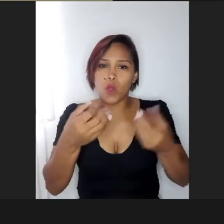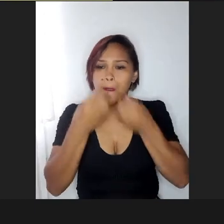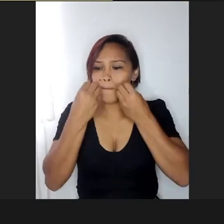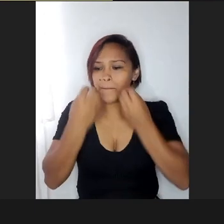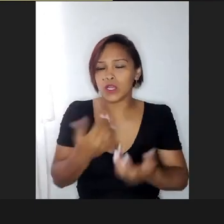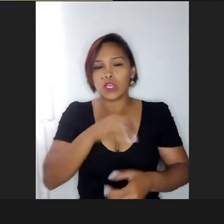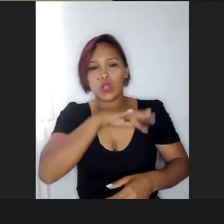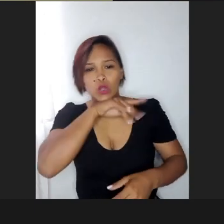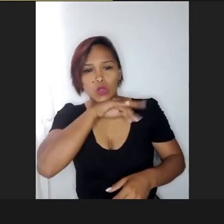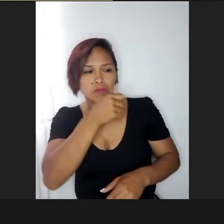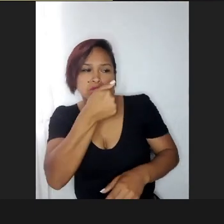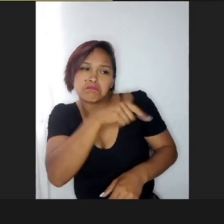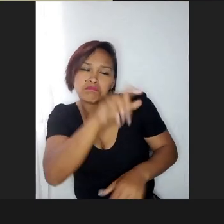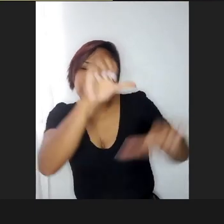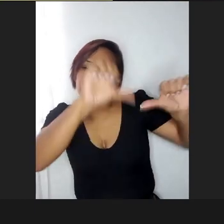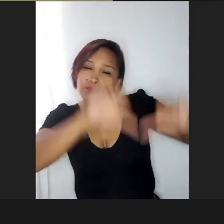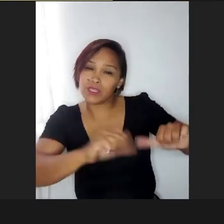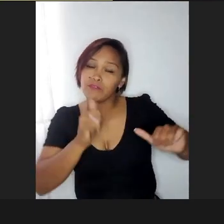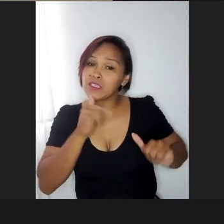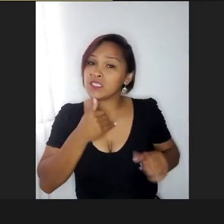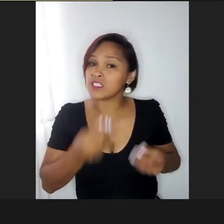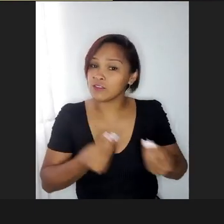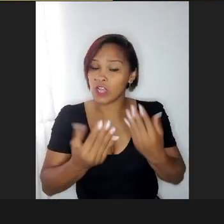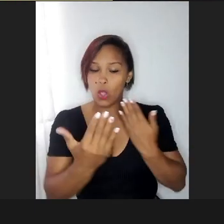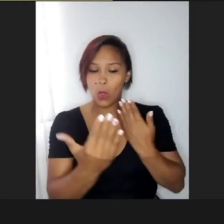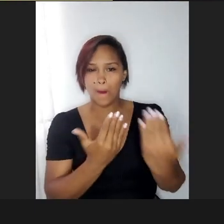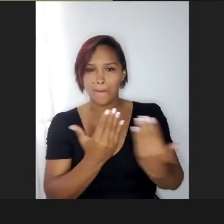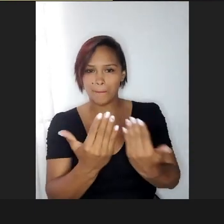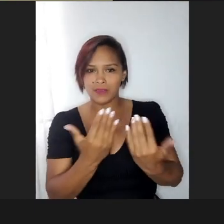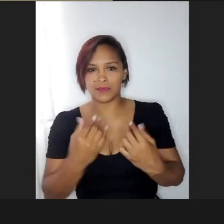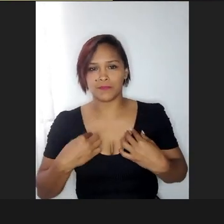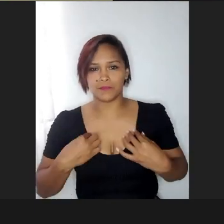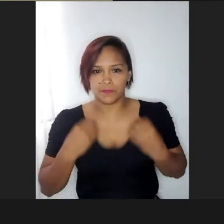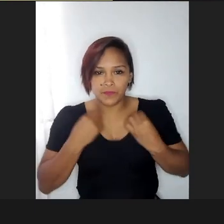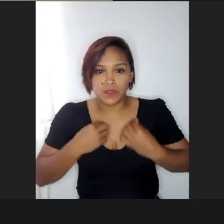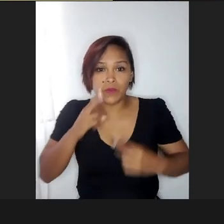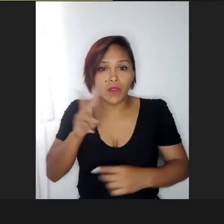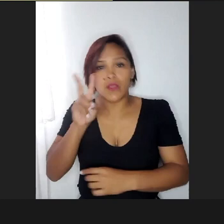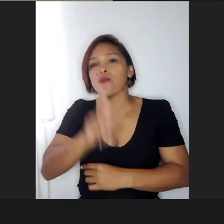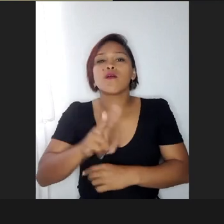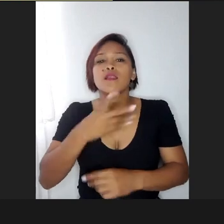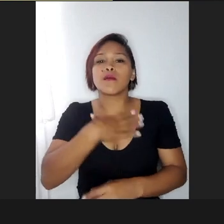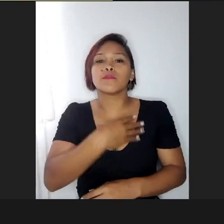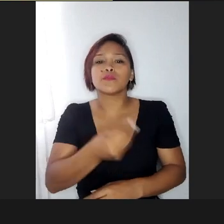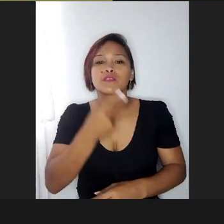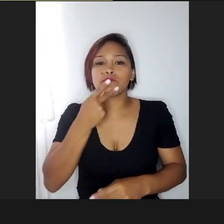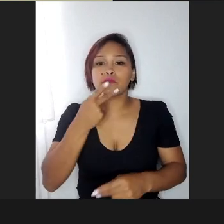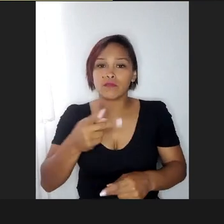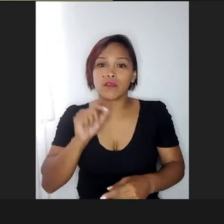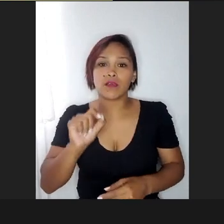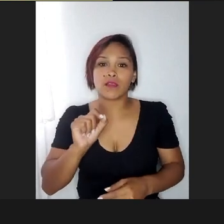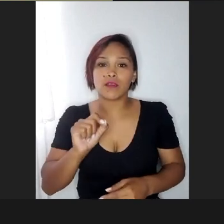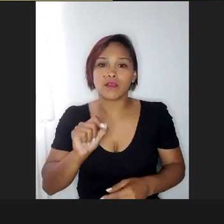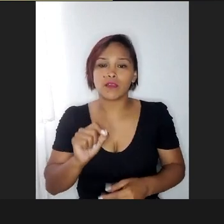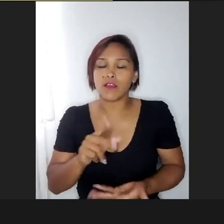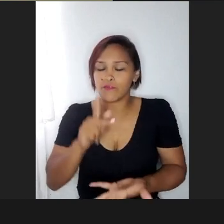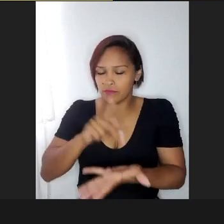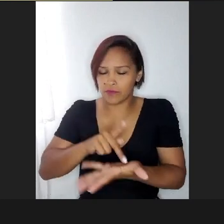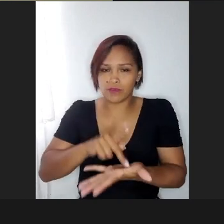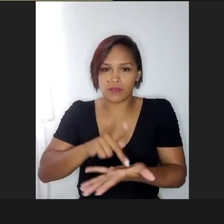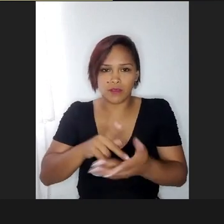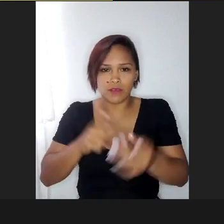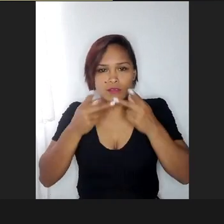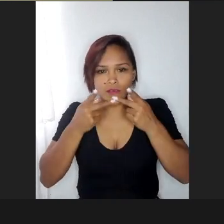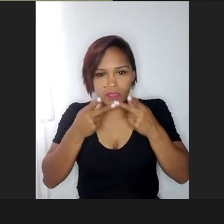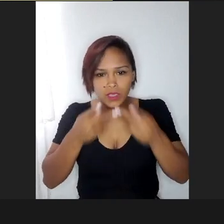boa, ela não fica feliz, então é olhar para ele e ser sincera e honesta nesse sentido, filho,